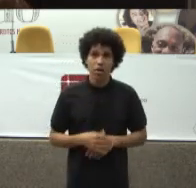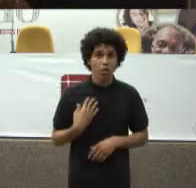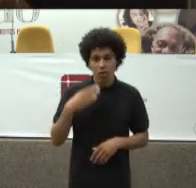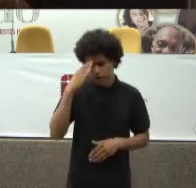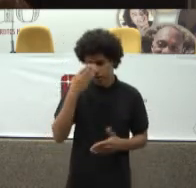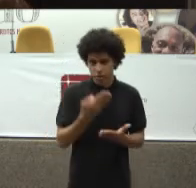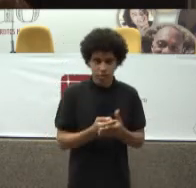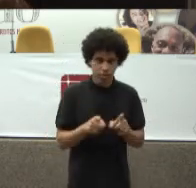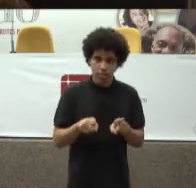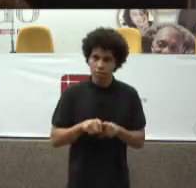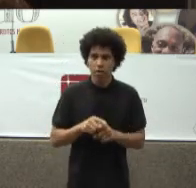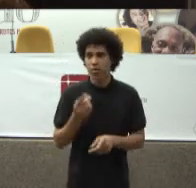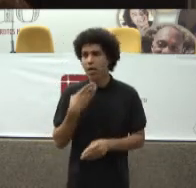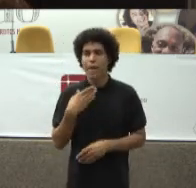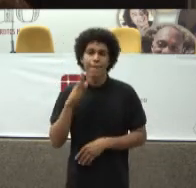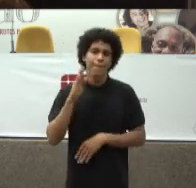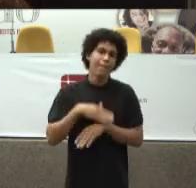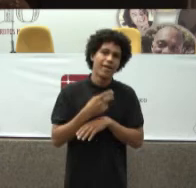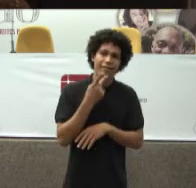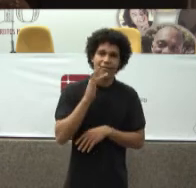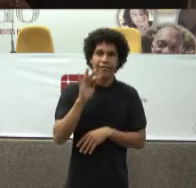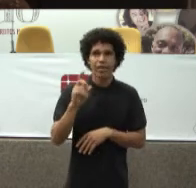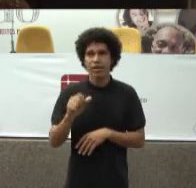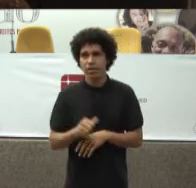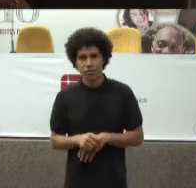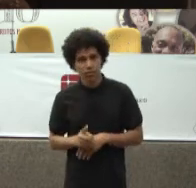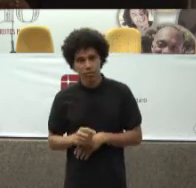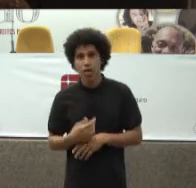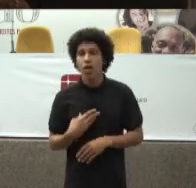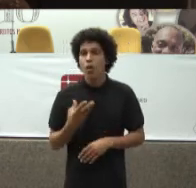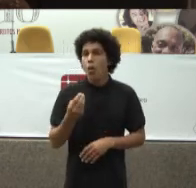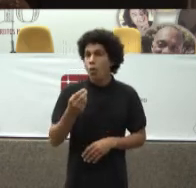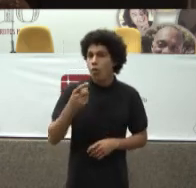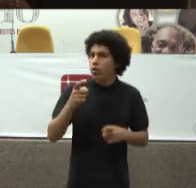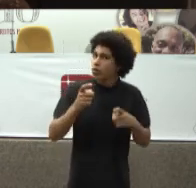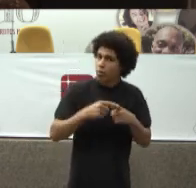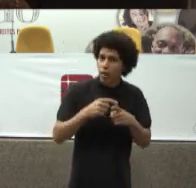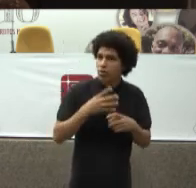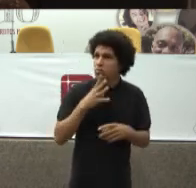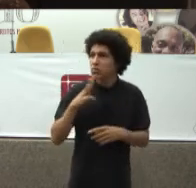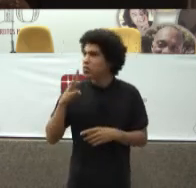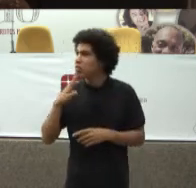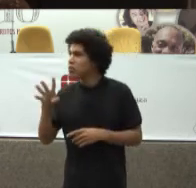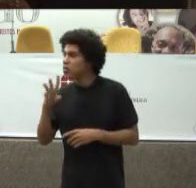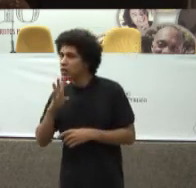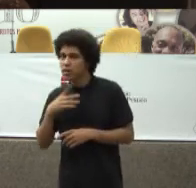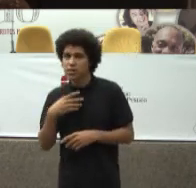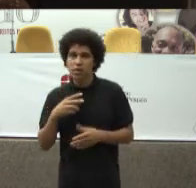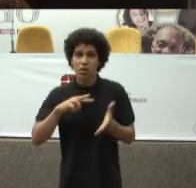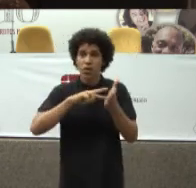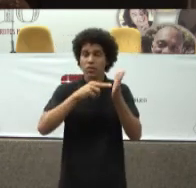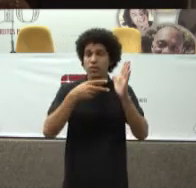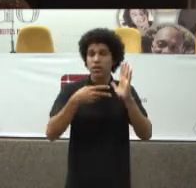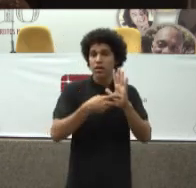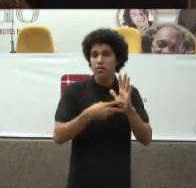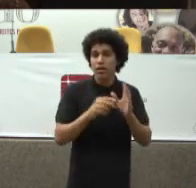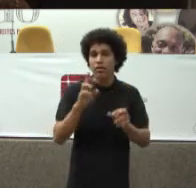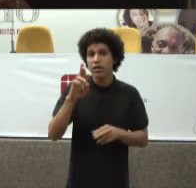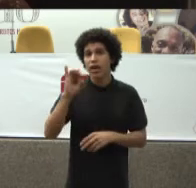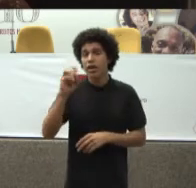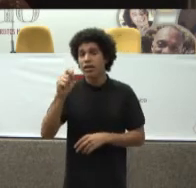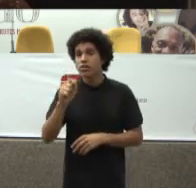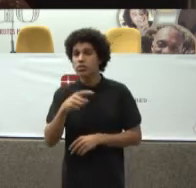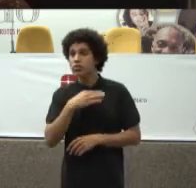Não Muito médico Desconhece Não é Muito médico Desconhece O significado Do que é Risco